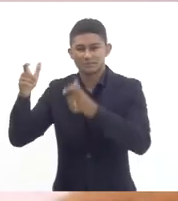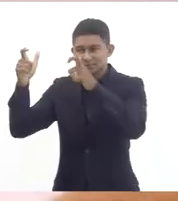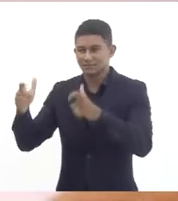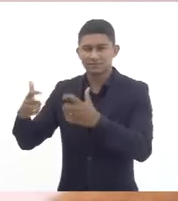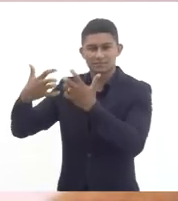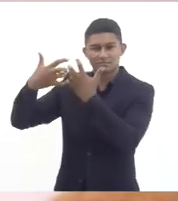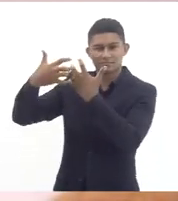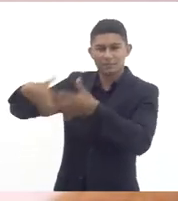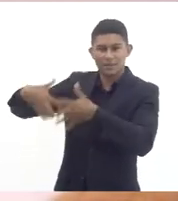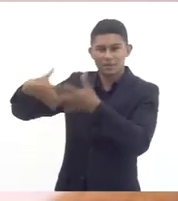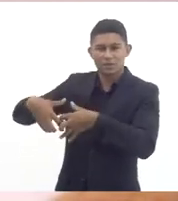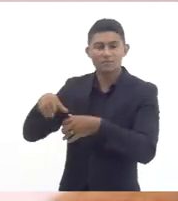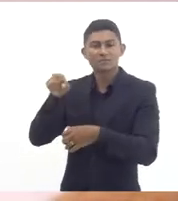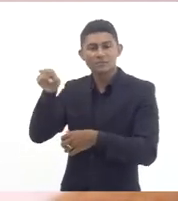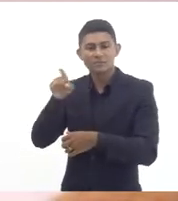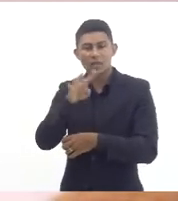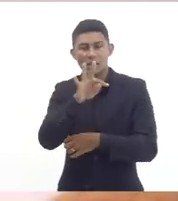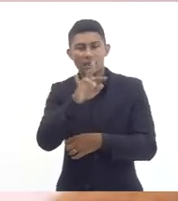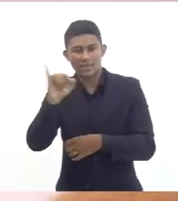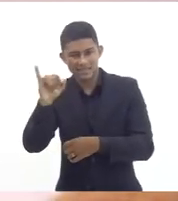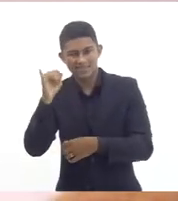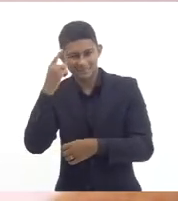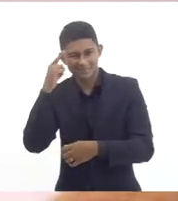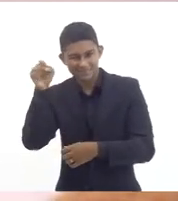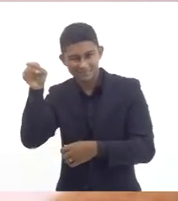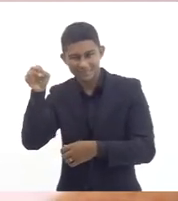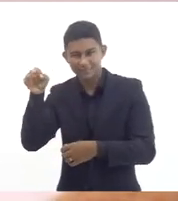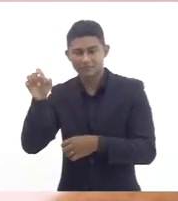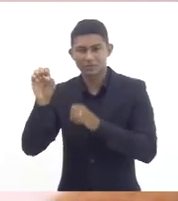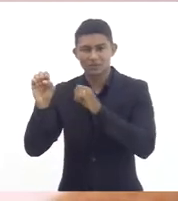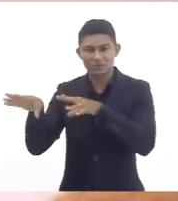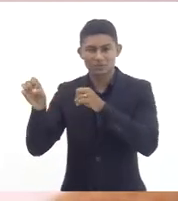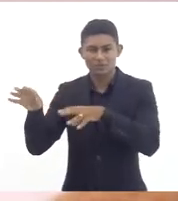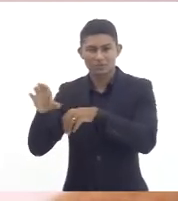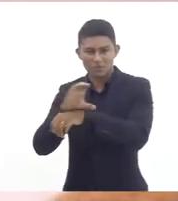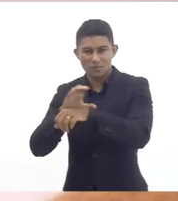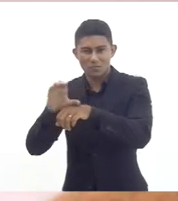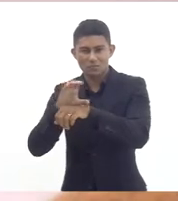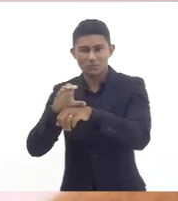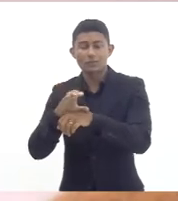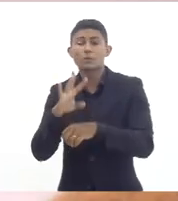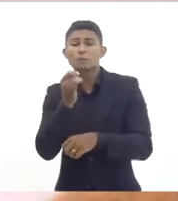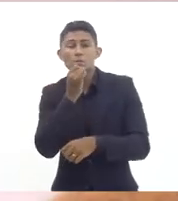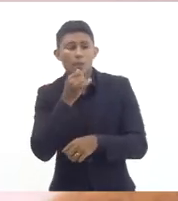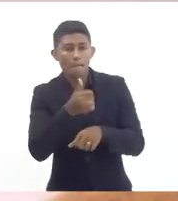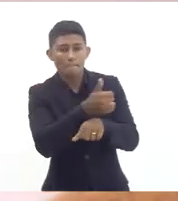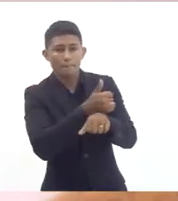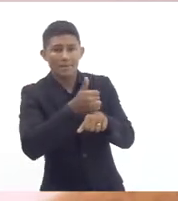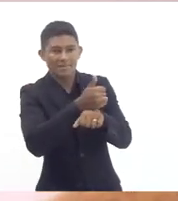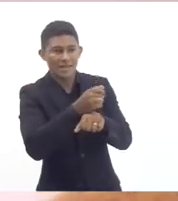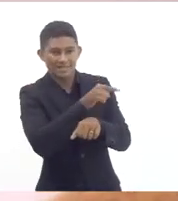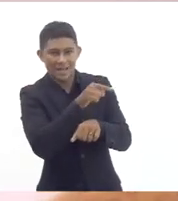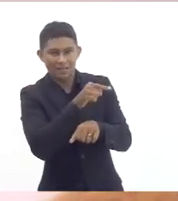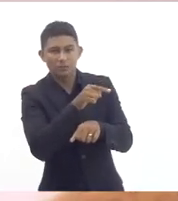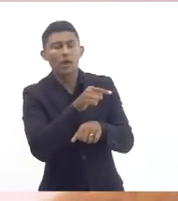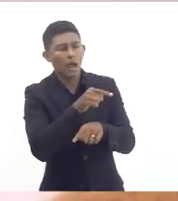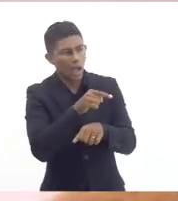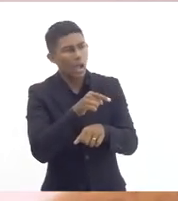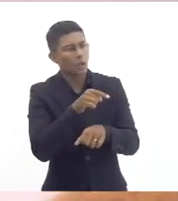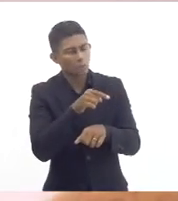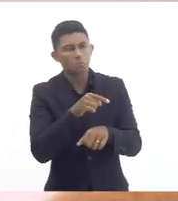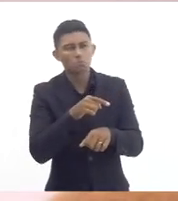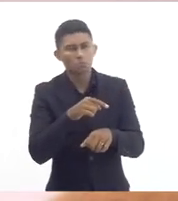que é tecnologia da informação e da comunicação você adaptar por exemplo um profissional que é especializado em redes tentar adaptá-lo para fazer